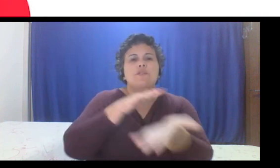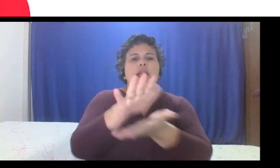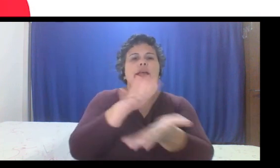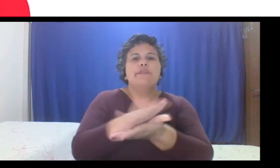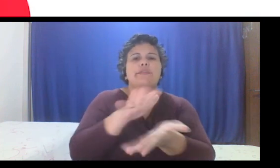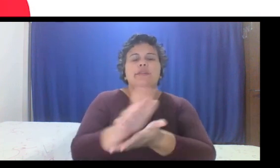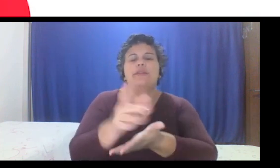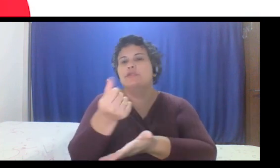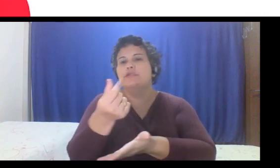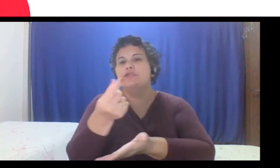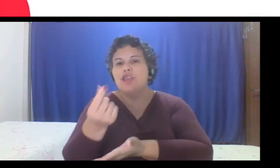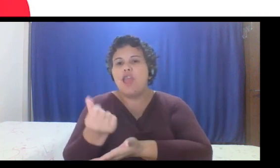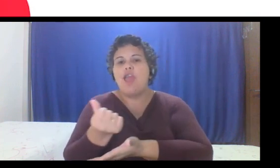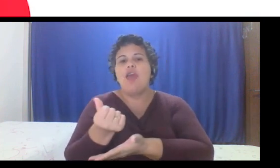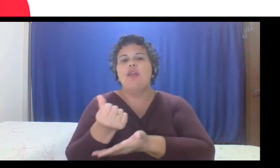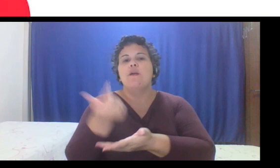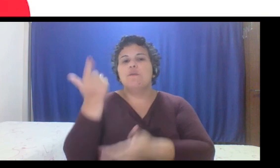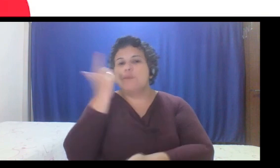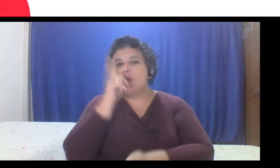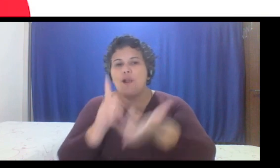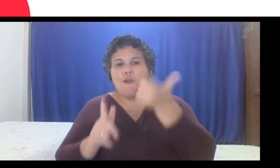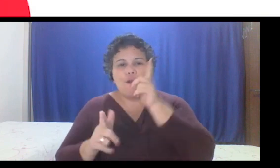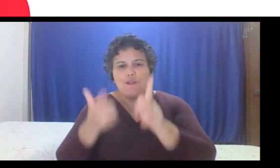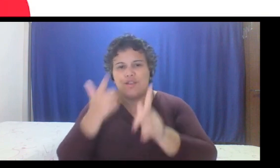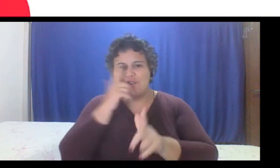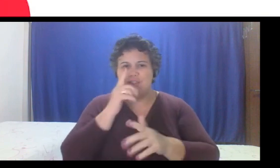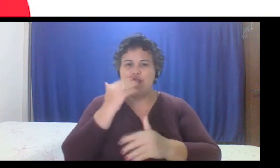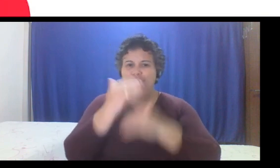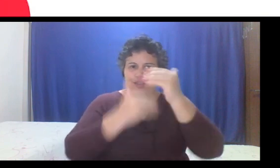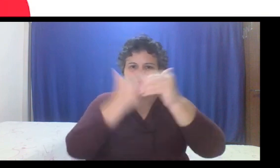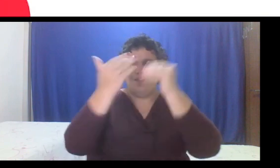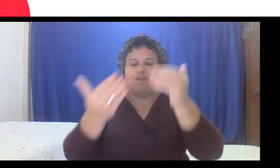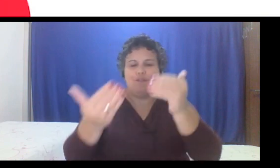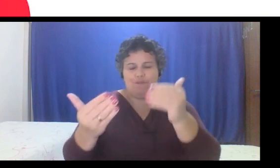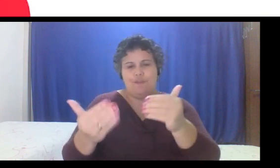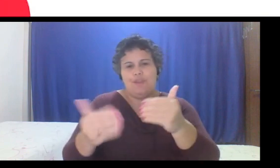desenvolver e entregar coisas que não vão fazer mais sentido.